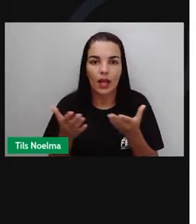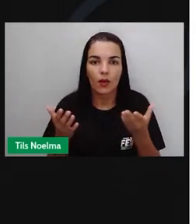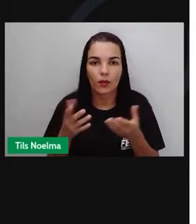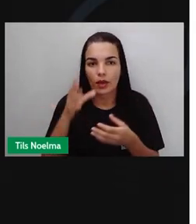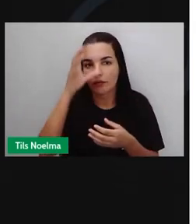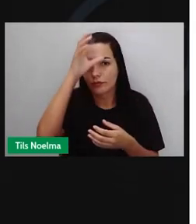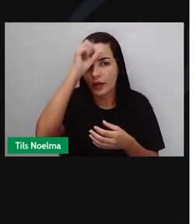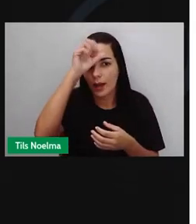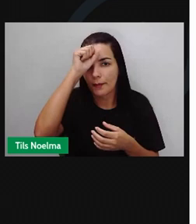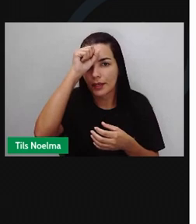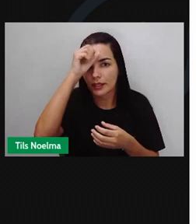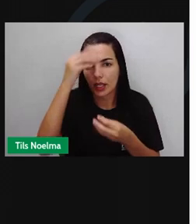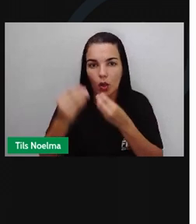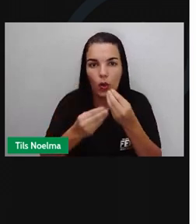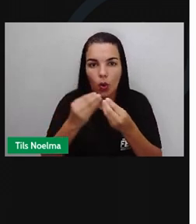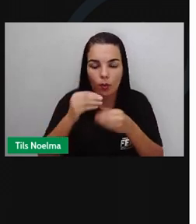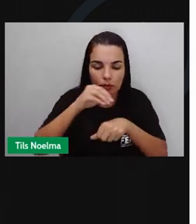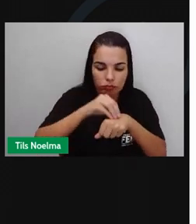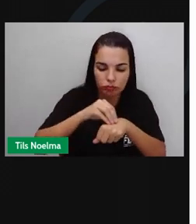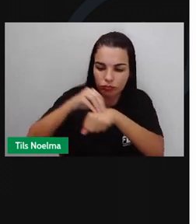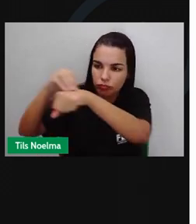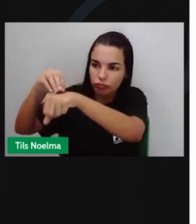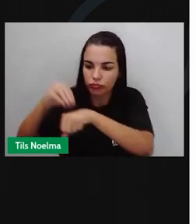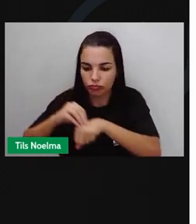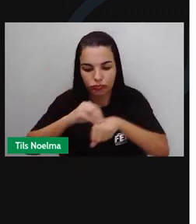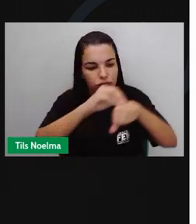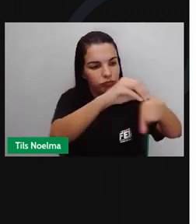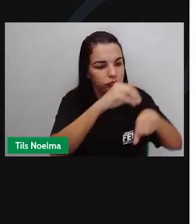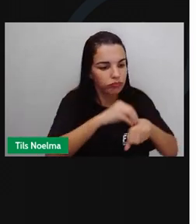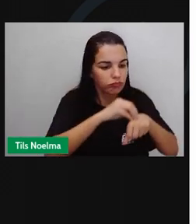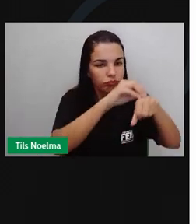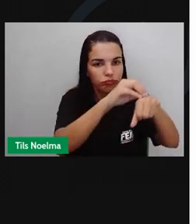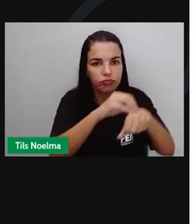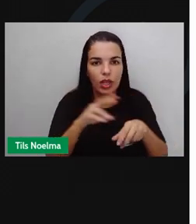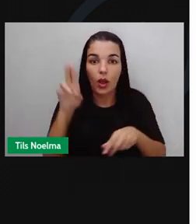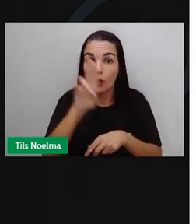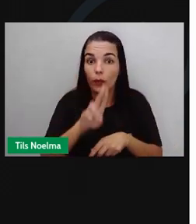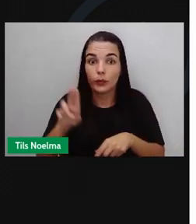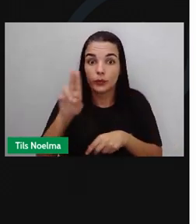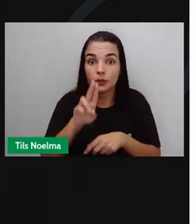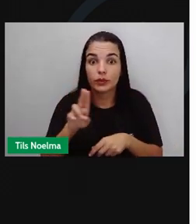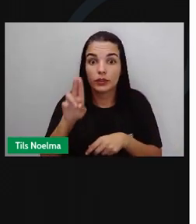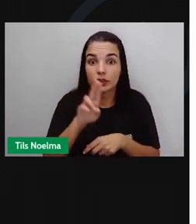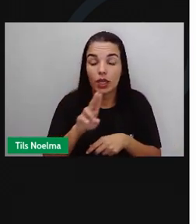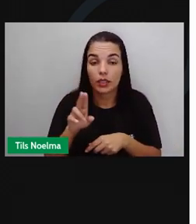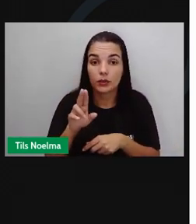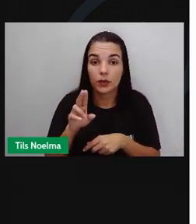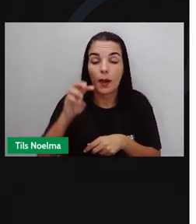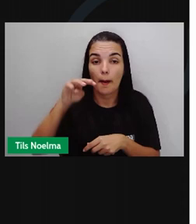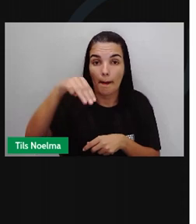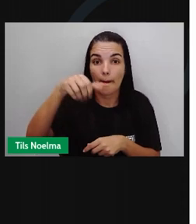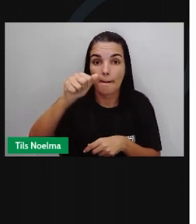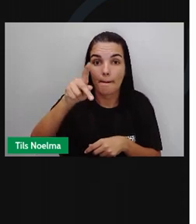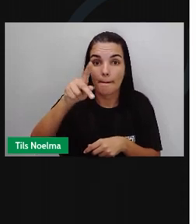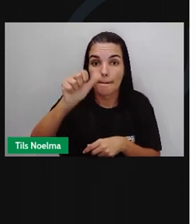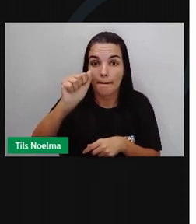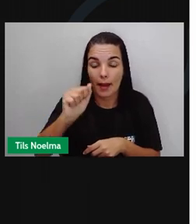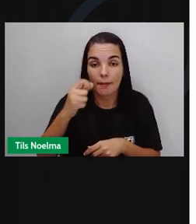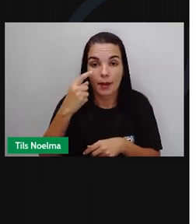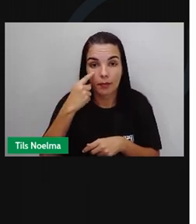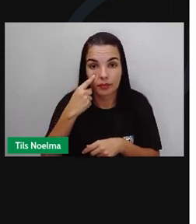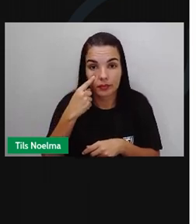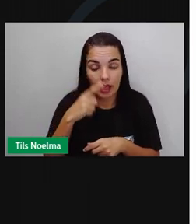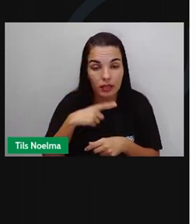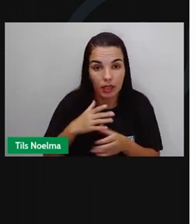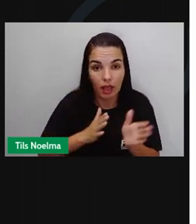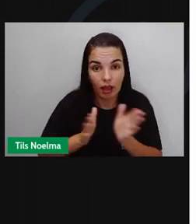deslocamentos utilizando mapas. E eu peguei um mapa aqui, no qual você pode ter acesso